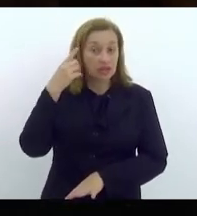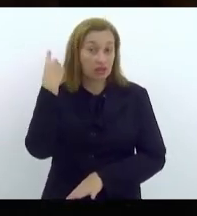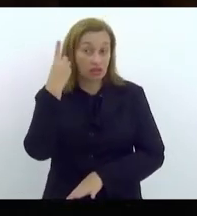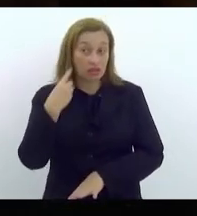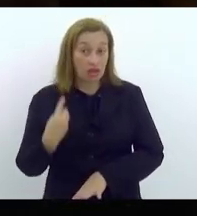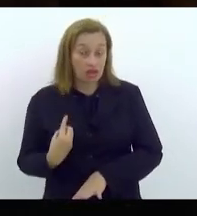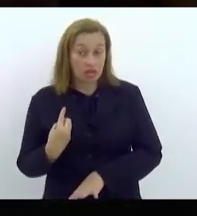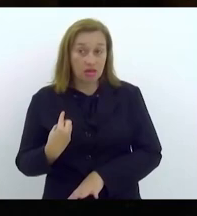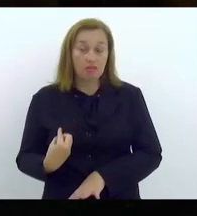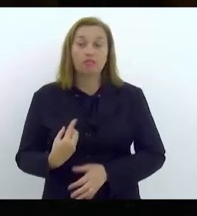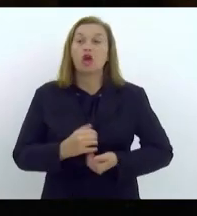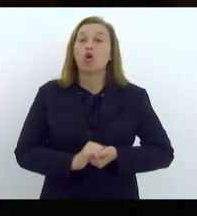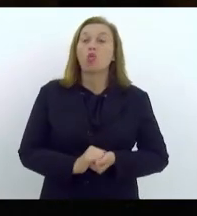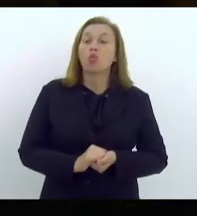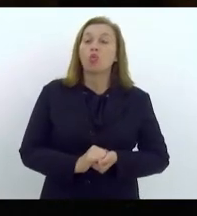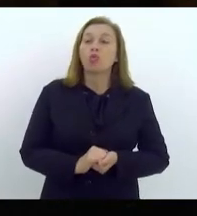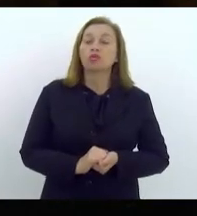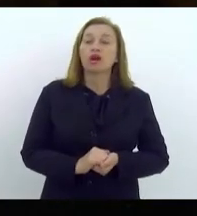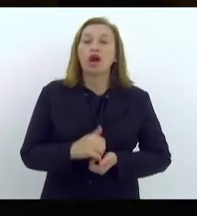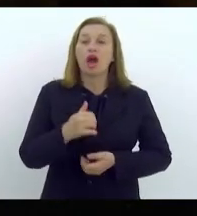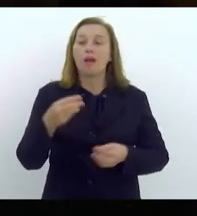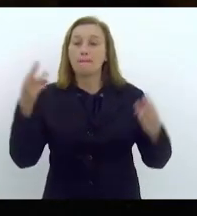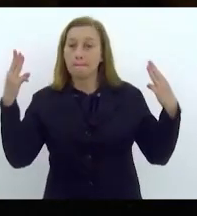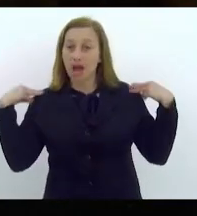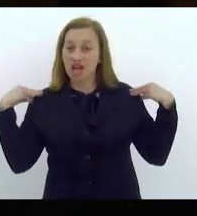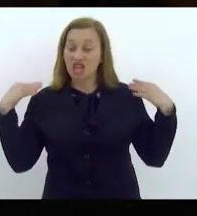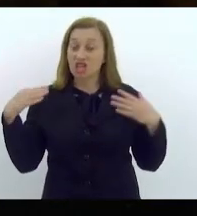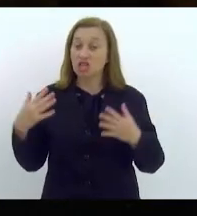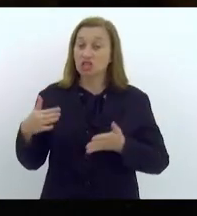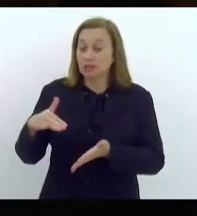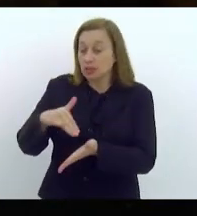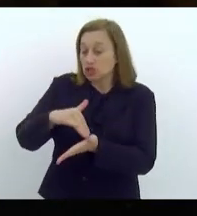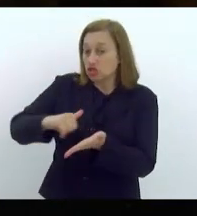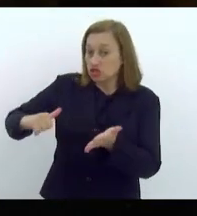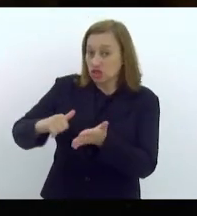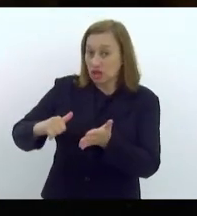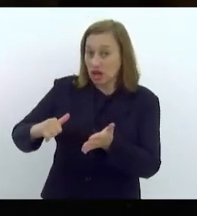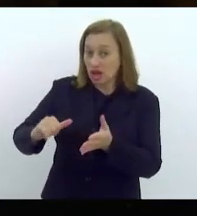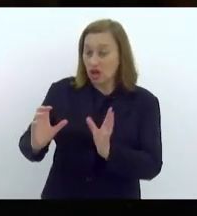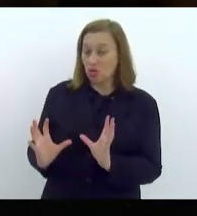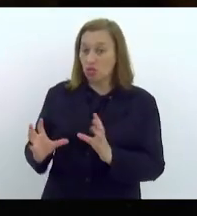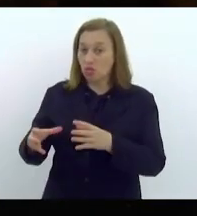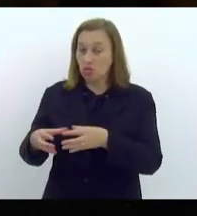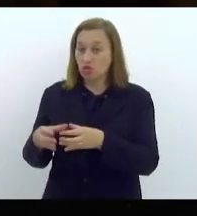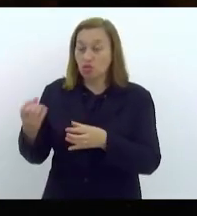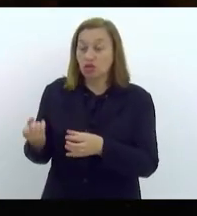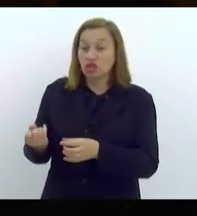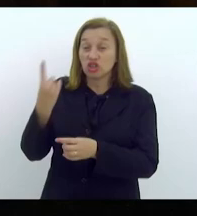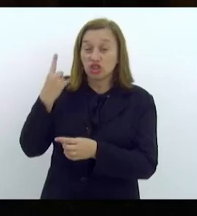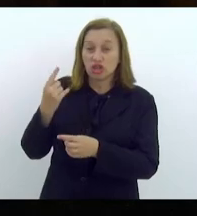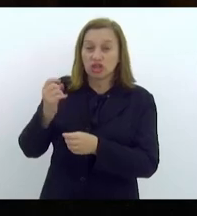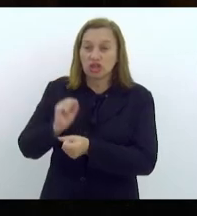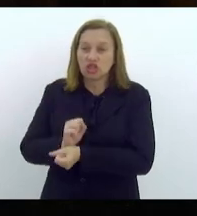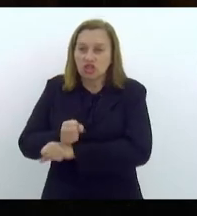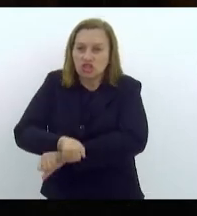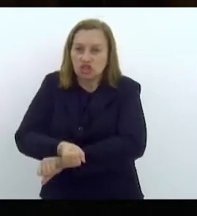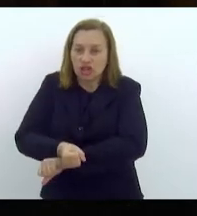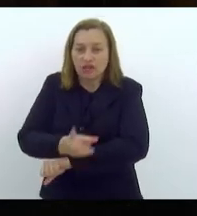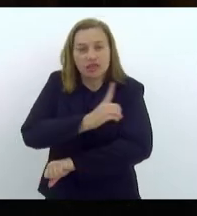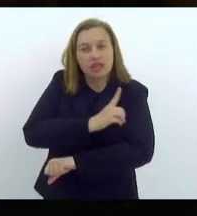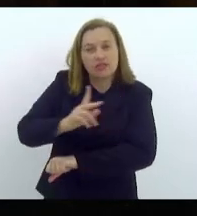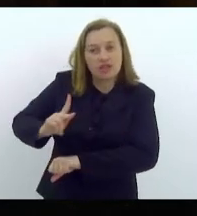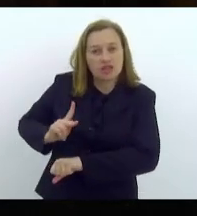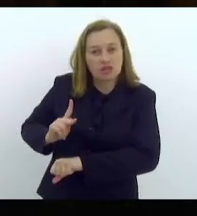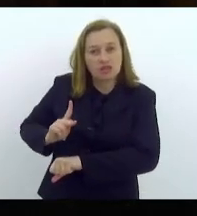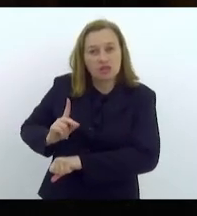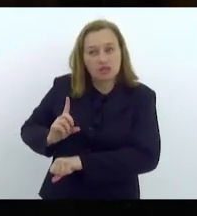tirar os quilombolas da restinga da Marambaia, a Defensoria entrou do lado dos